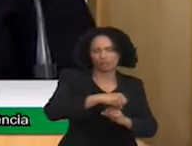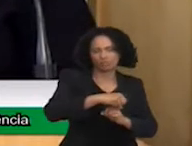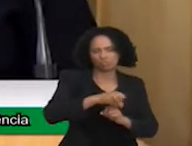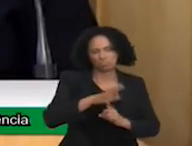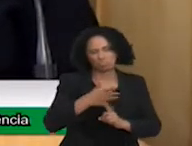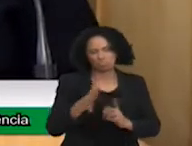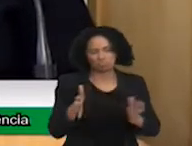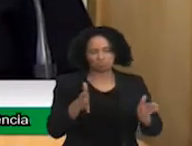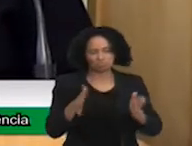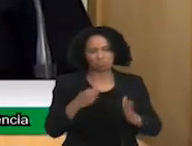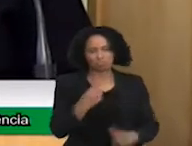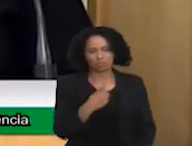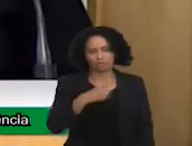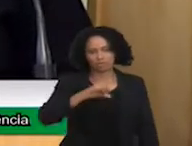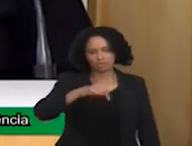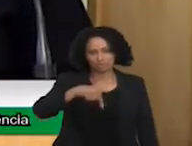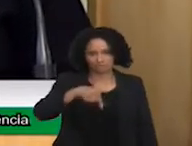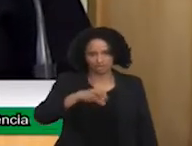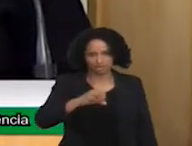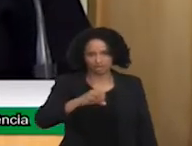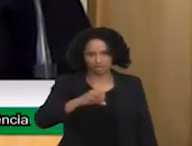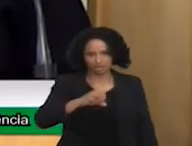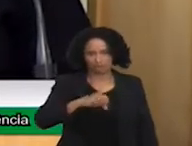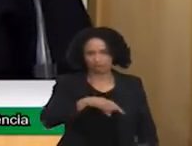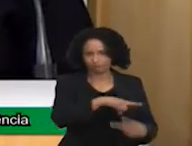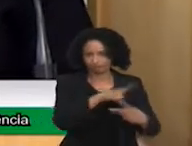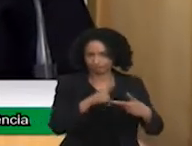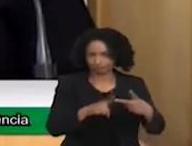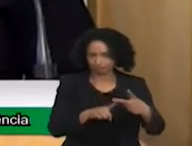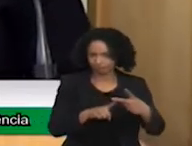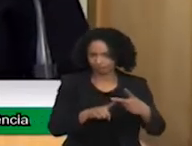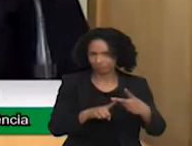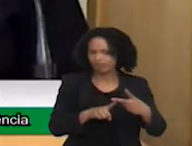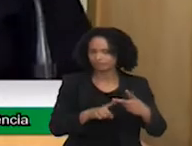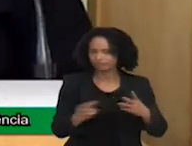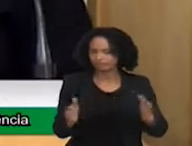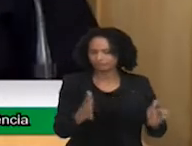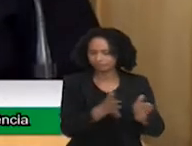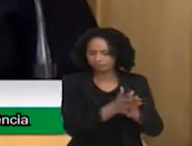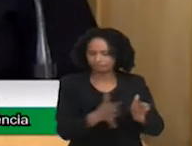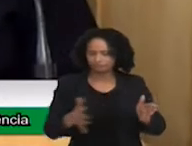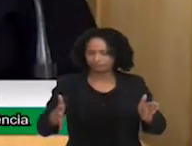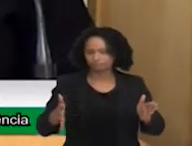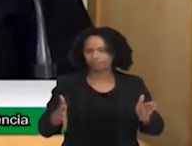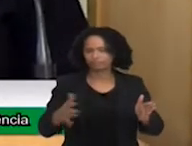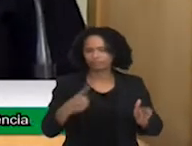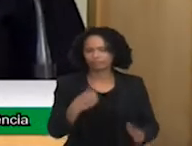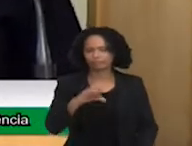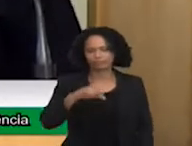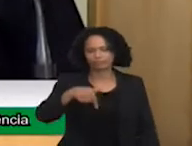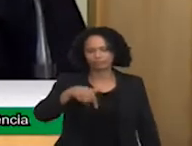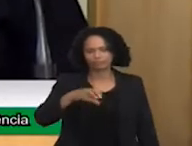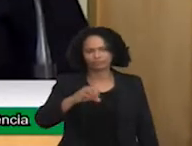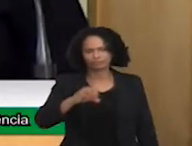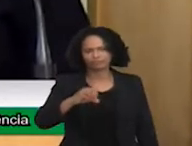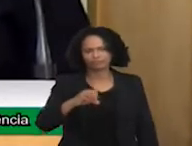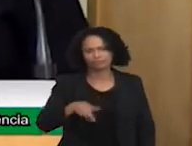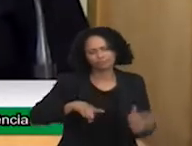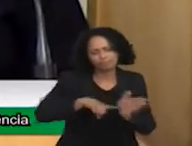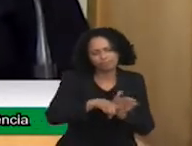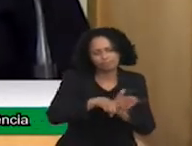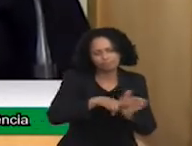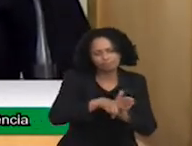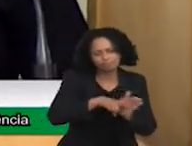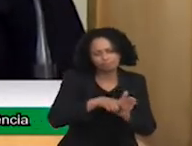70. Essa década de 70, que foi visto que a deficiência não está na pessoa. A deficiência está no sistema que não